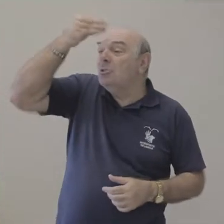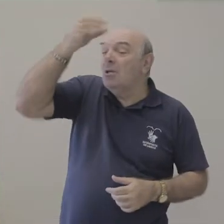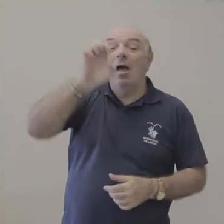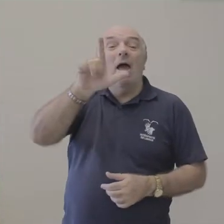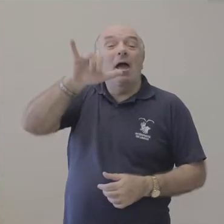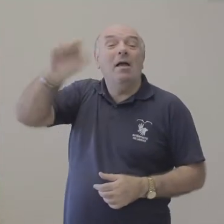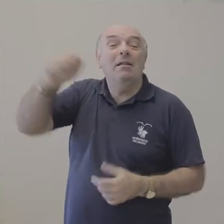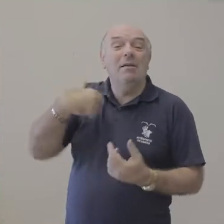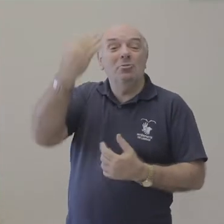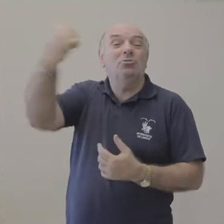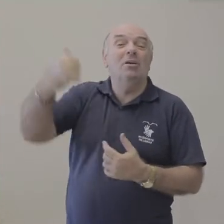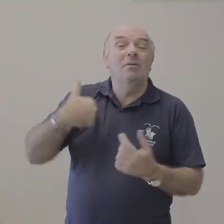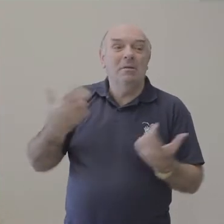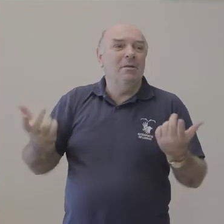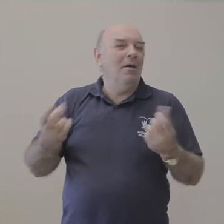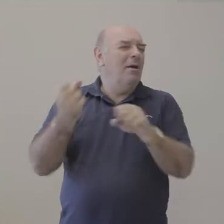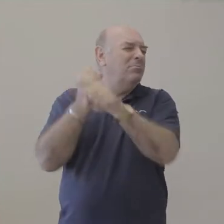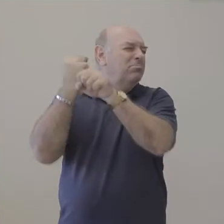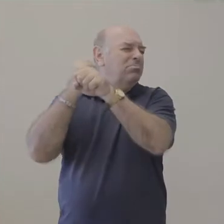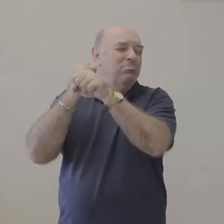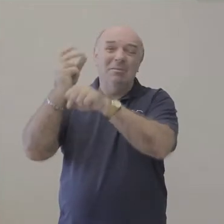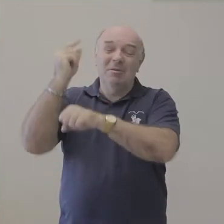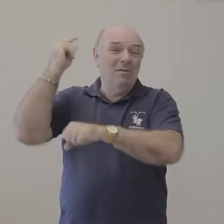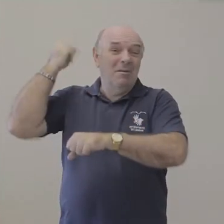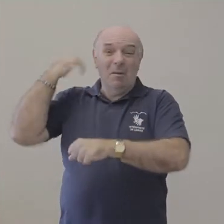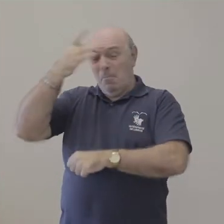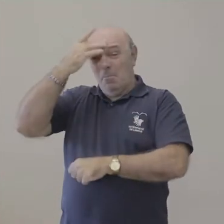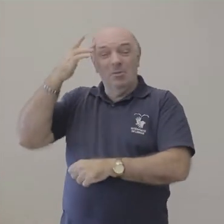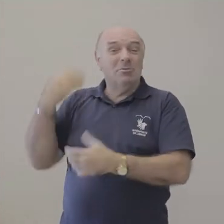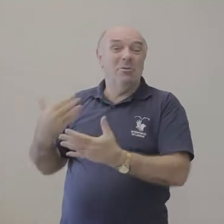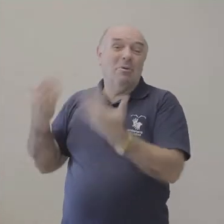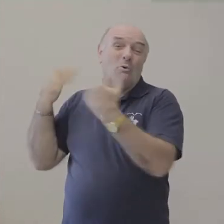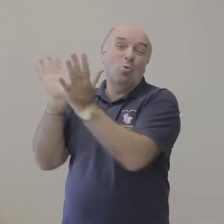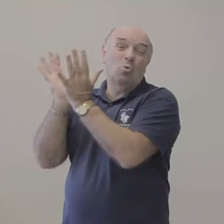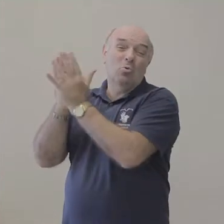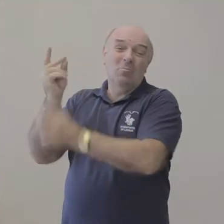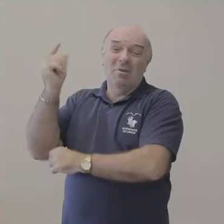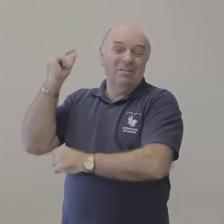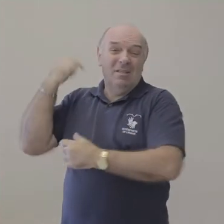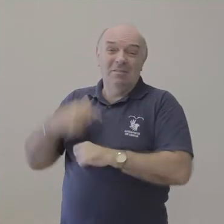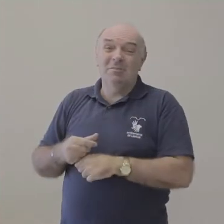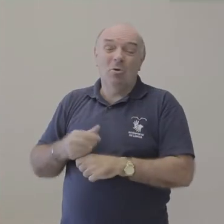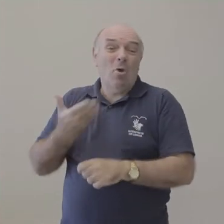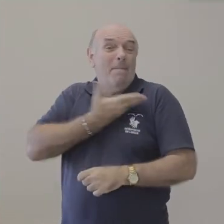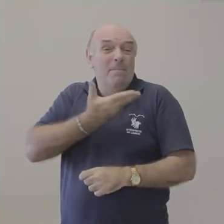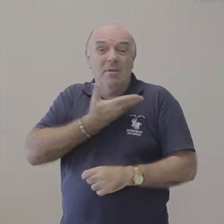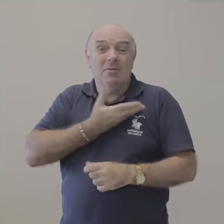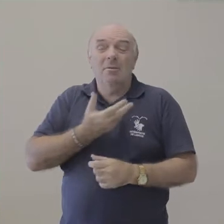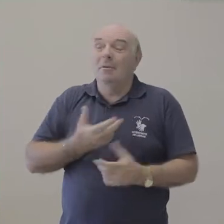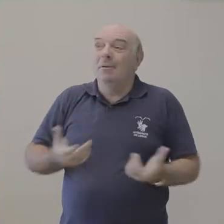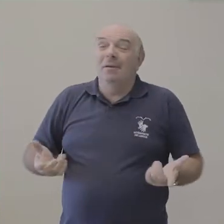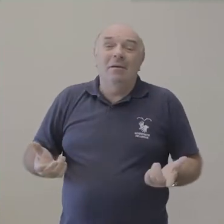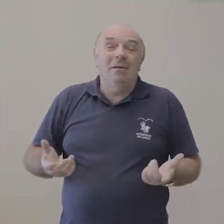no supermercado. Eita, Hélia, tudo bem com a senhora? Aluna de velhos tempos, sabe? Da velha guarda, colega